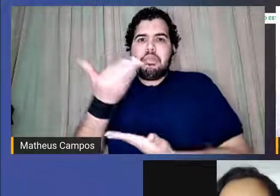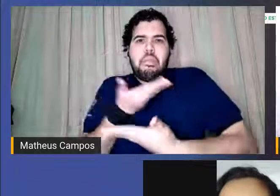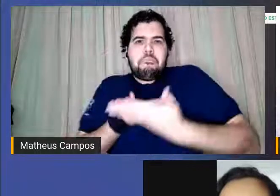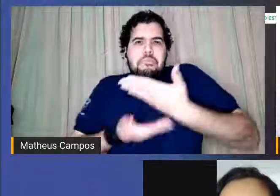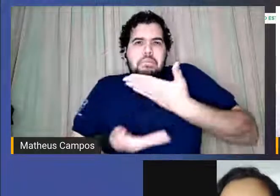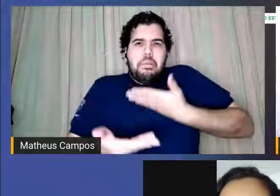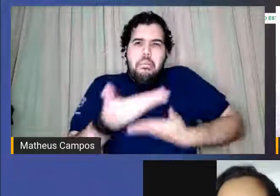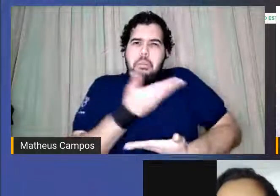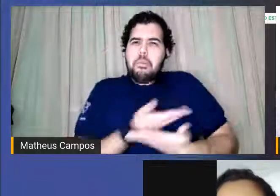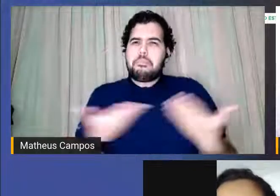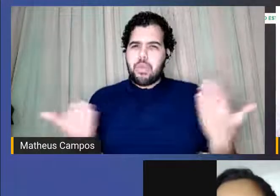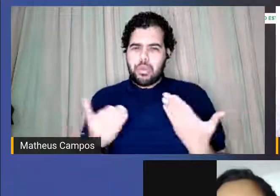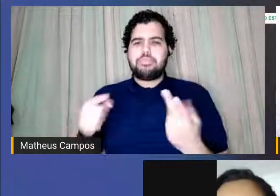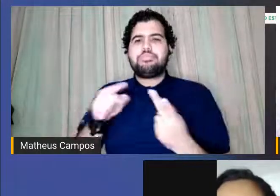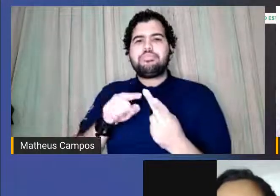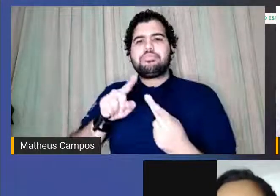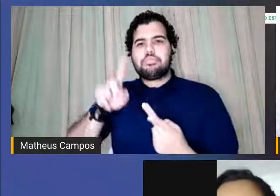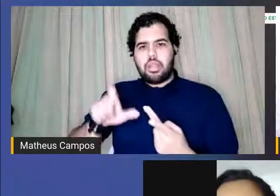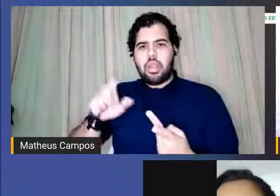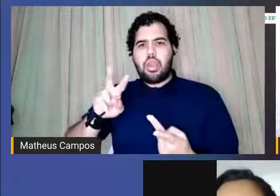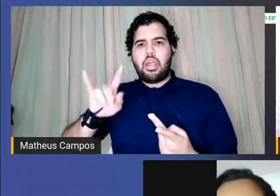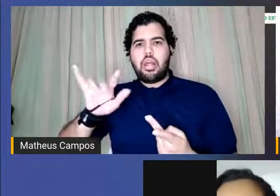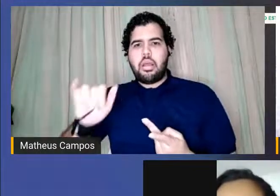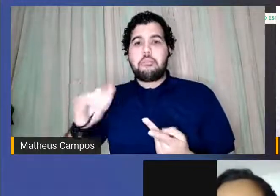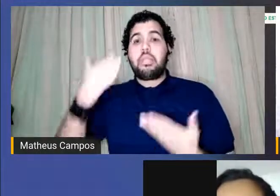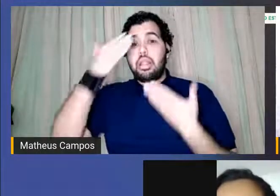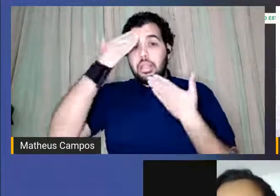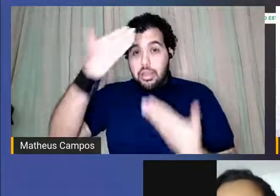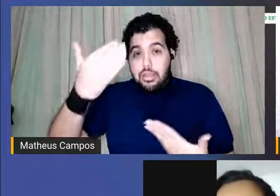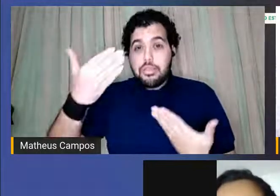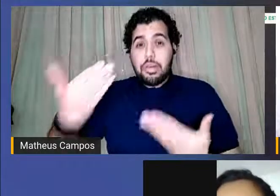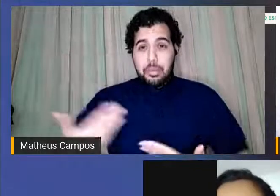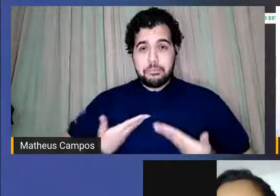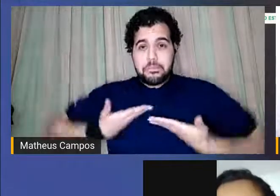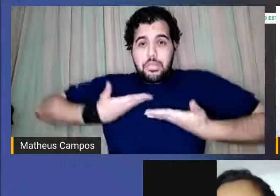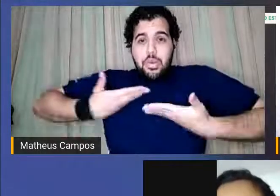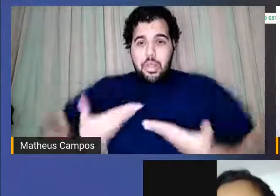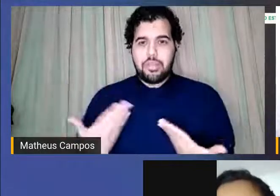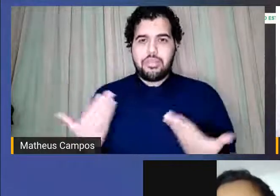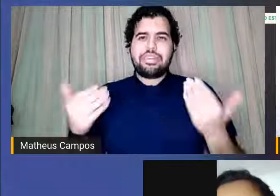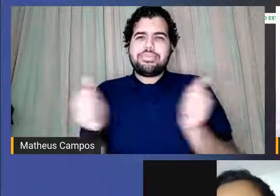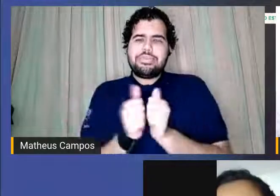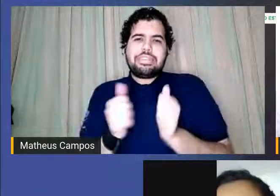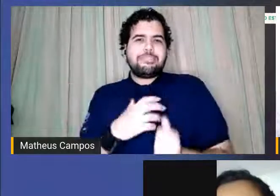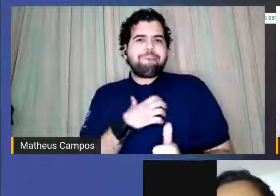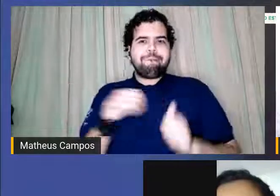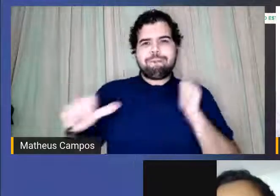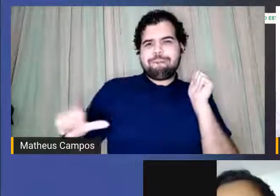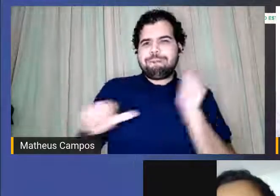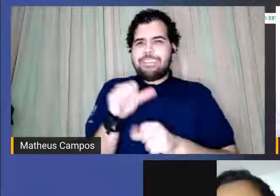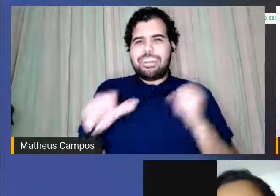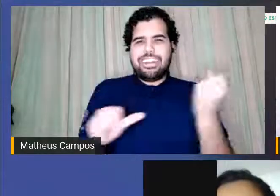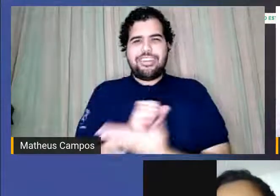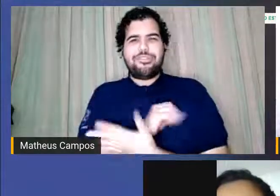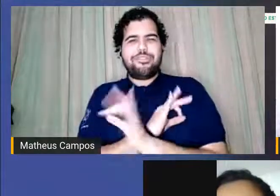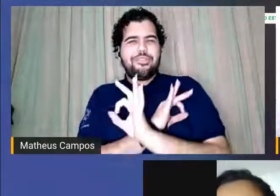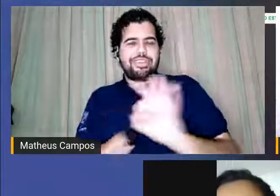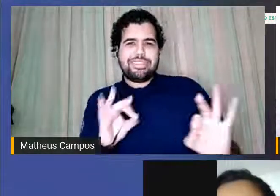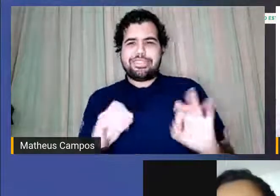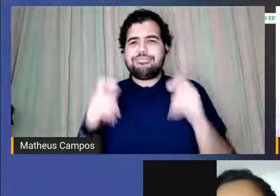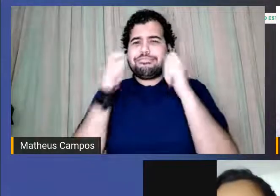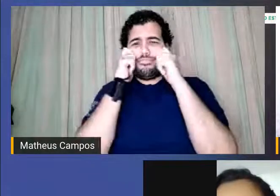a Vivi falou eu agradeço demais por esse convite está aqui me renova vocês me renovam é muito fofo